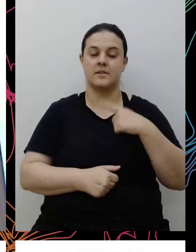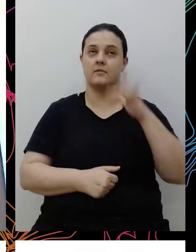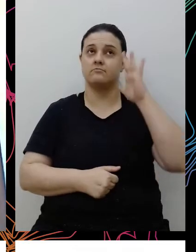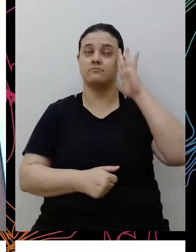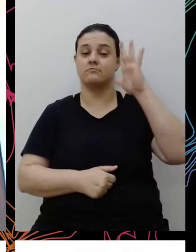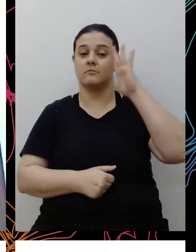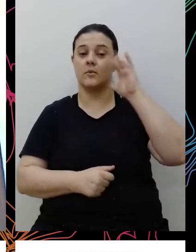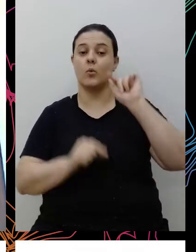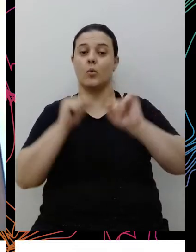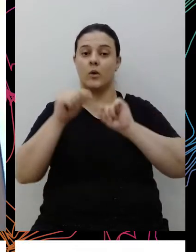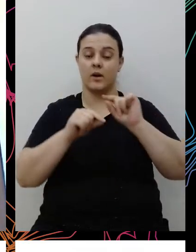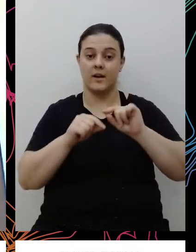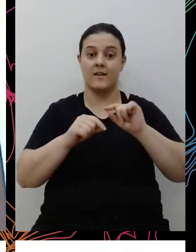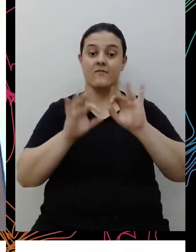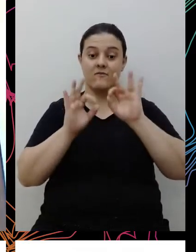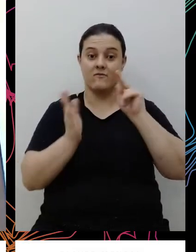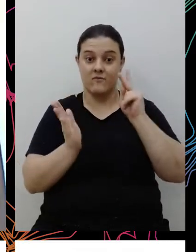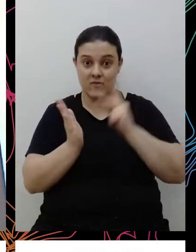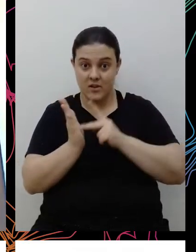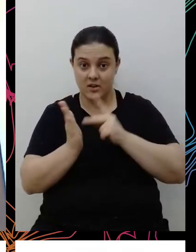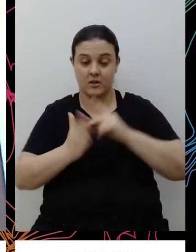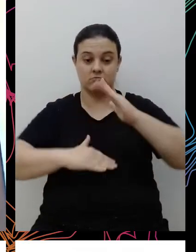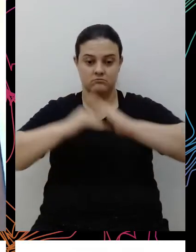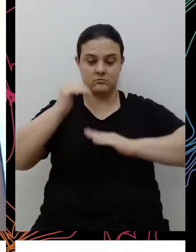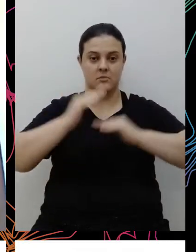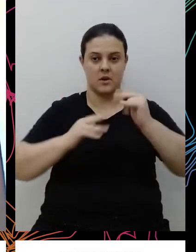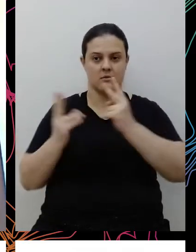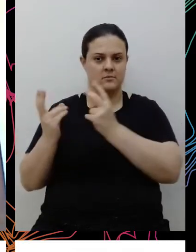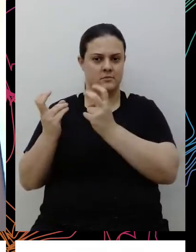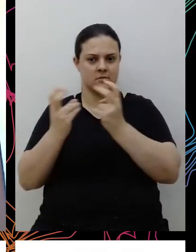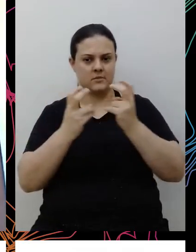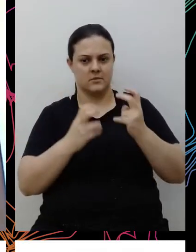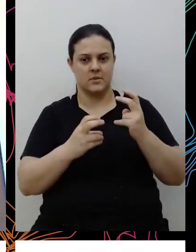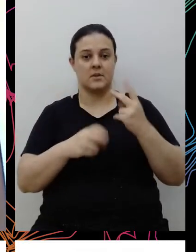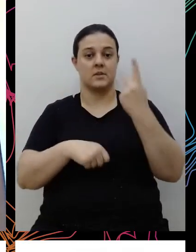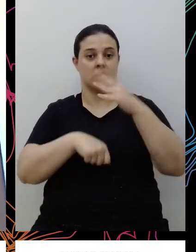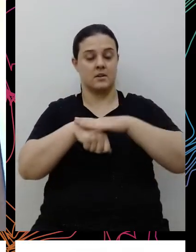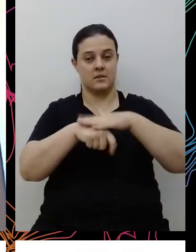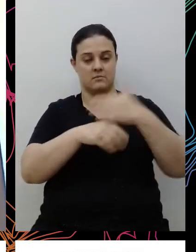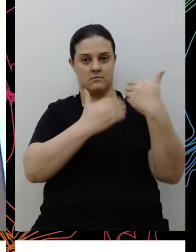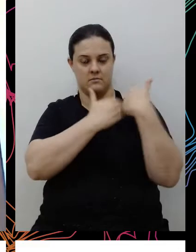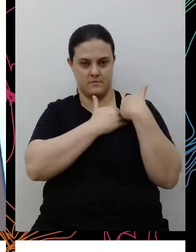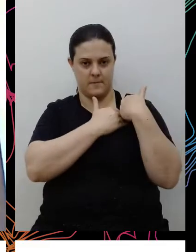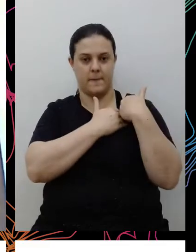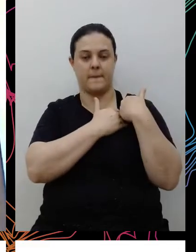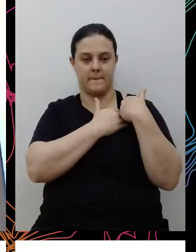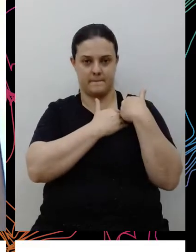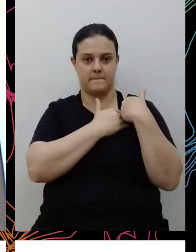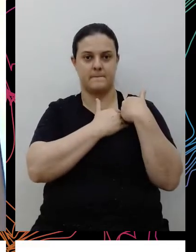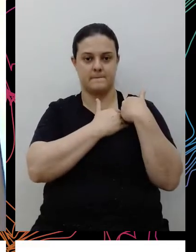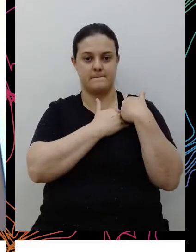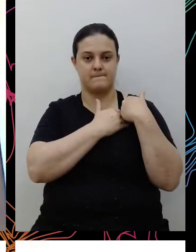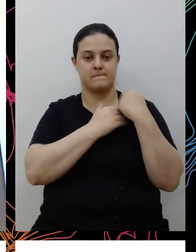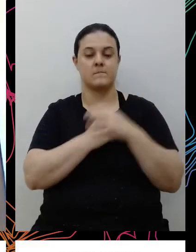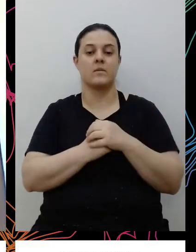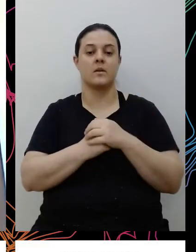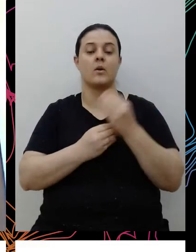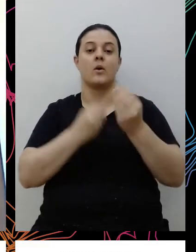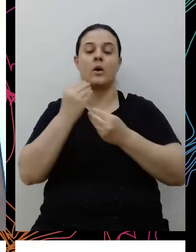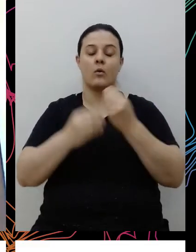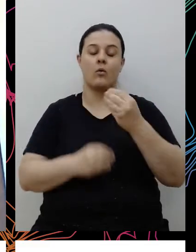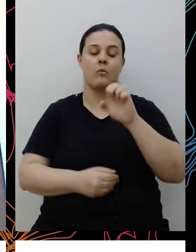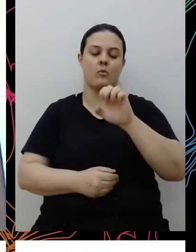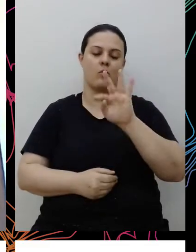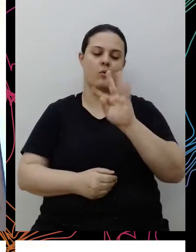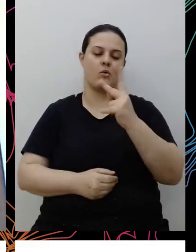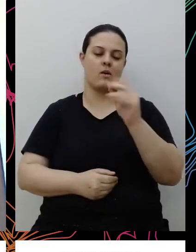passam, de fato, aí para entender e reconhecer o papel social, né? E aqui é muito onde o Instituto ETS entra, né? Para